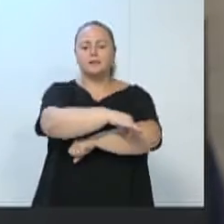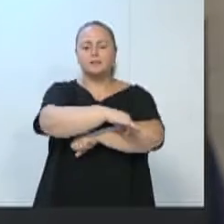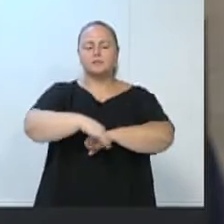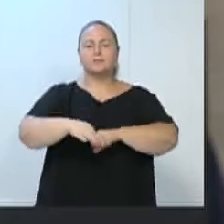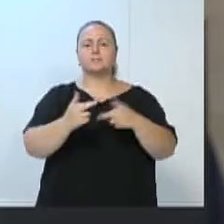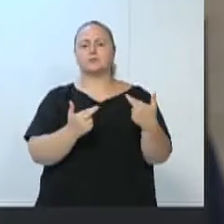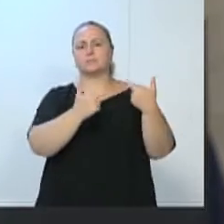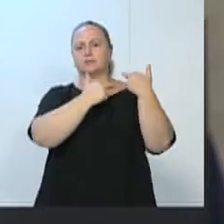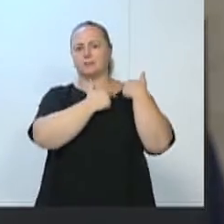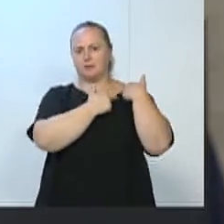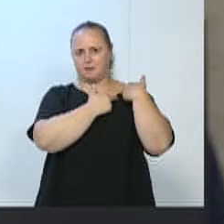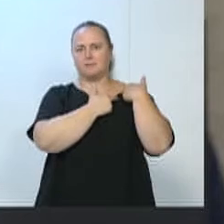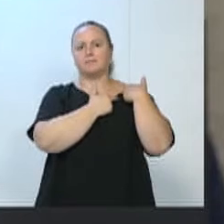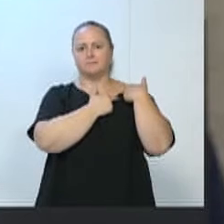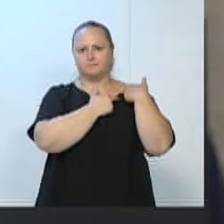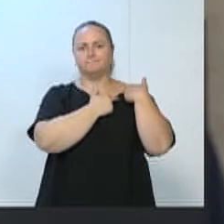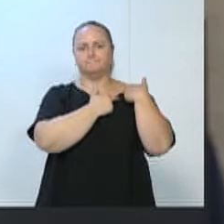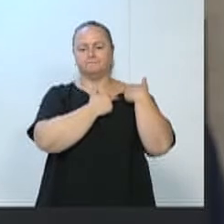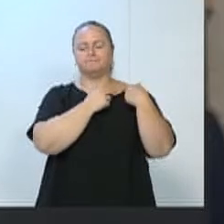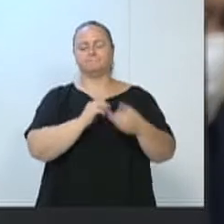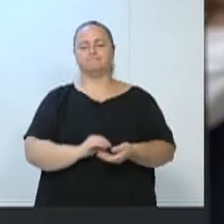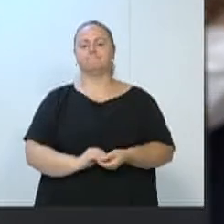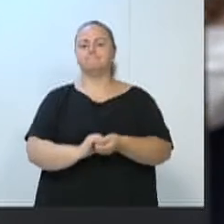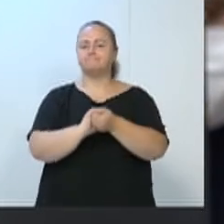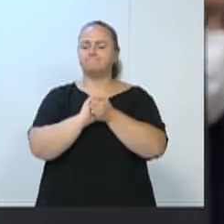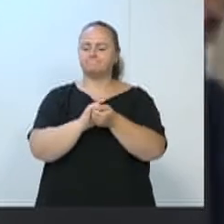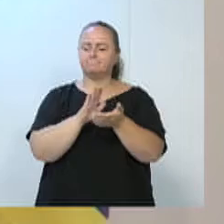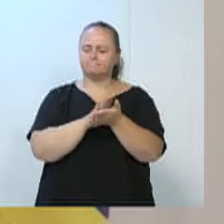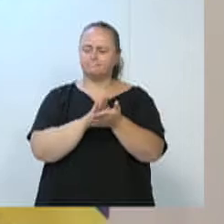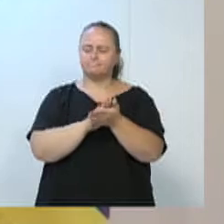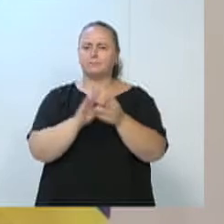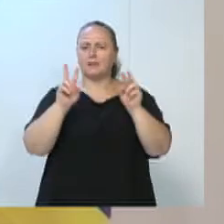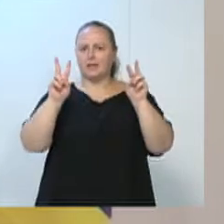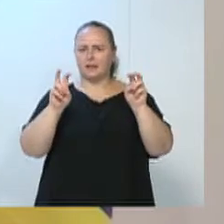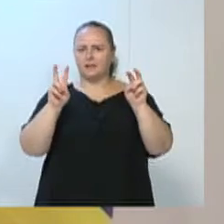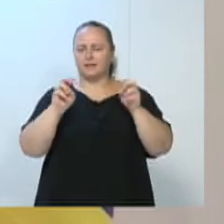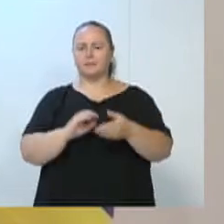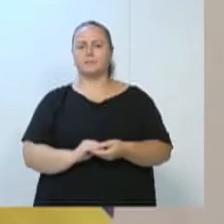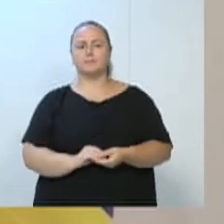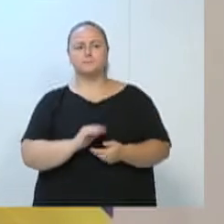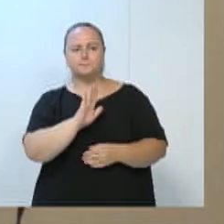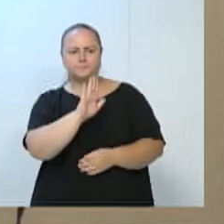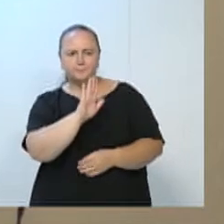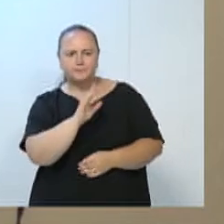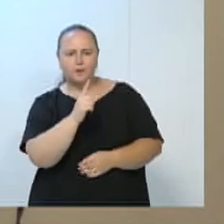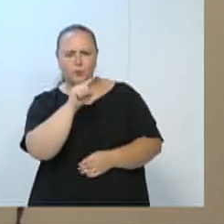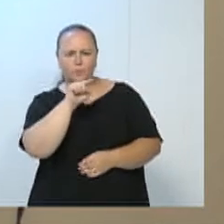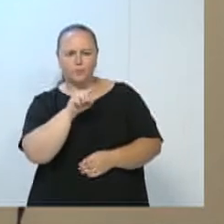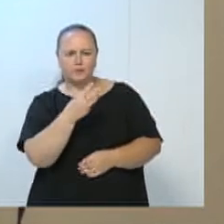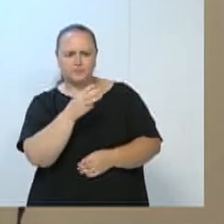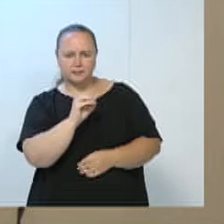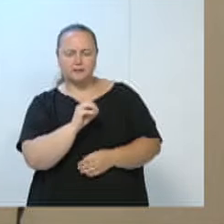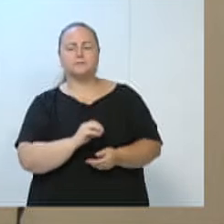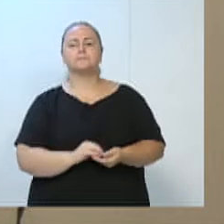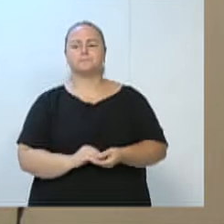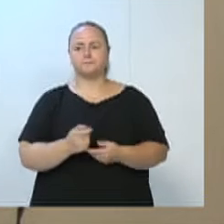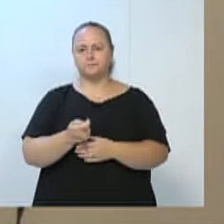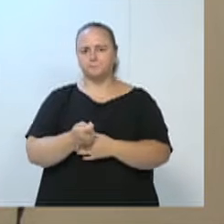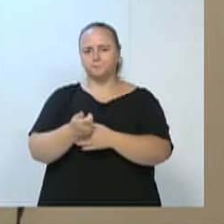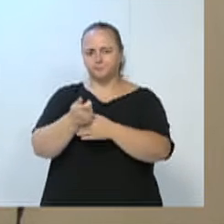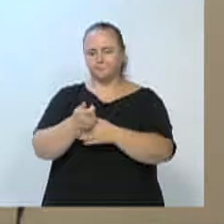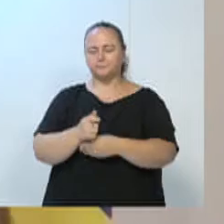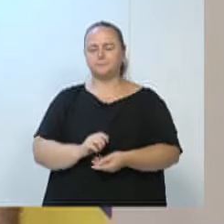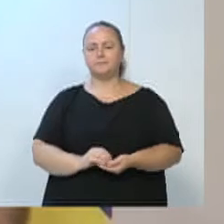é o fiscalizador dessas obras. Parabéns pelo tema. Presidente, um minuto e trinta de acordo. Conceito mais um minuto e trinta, a vossa excelência,